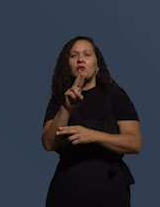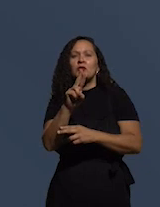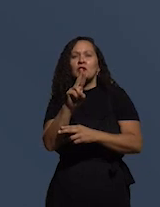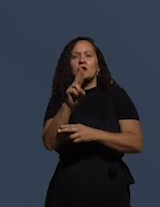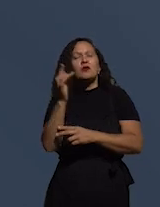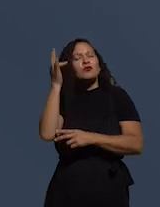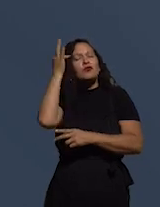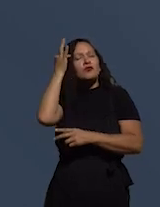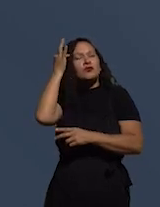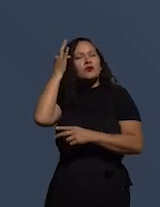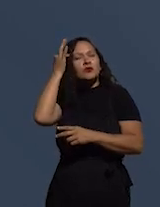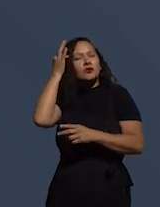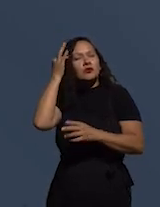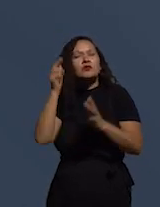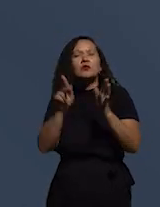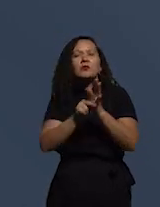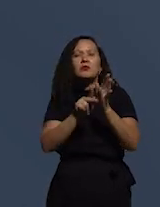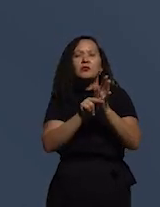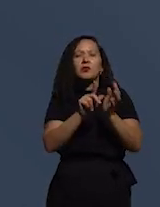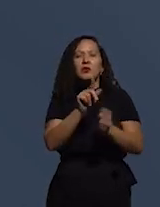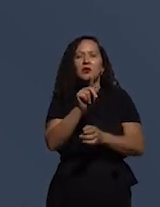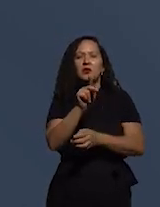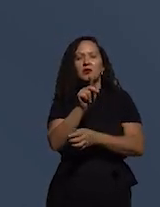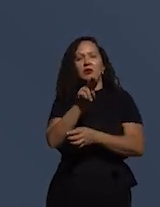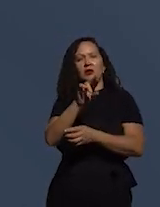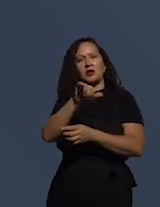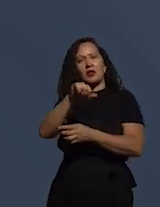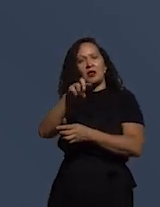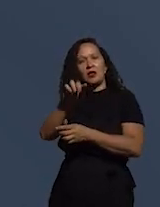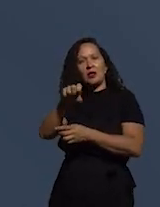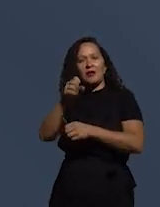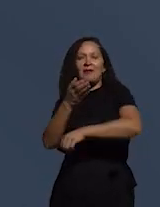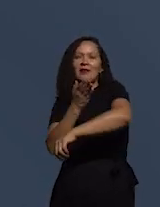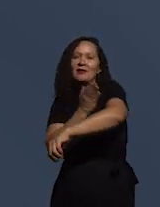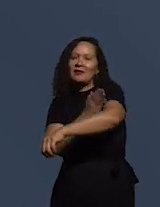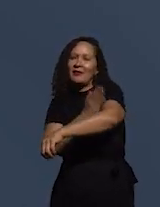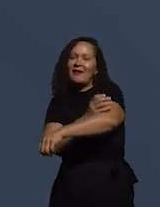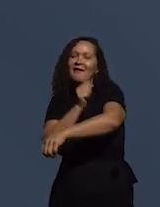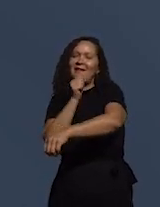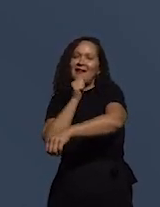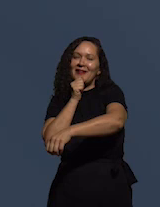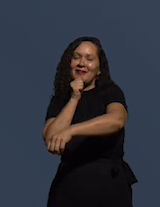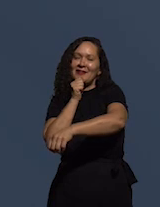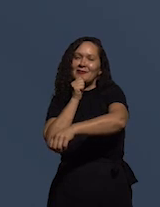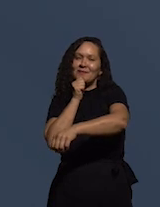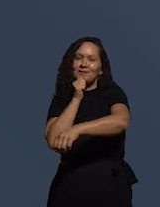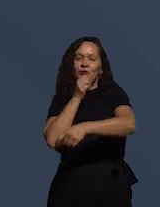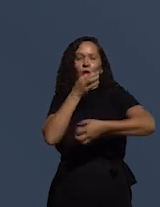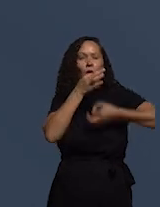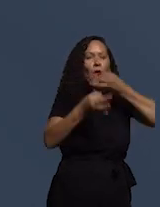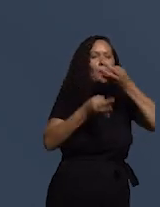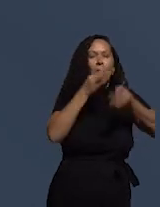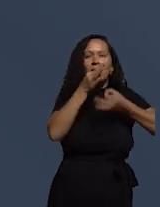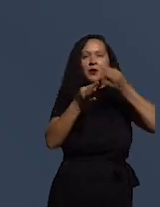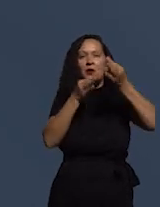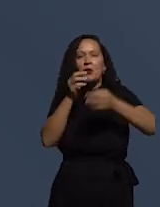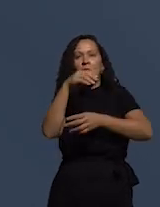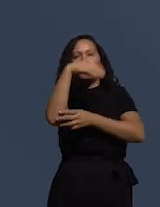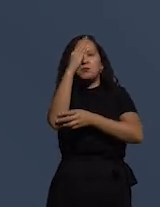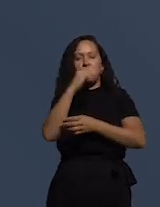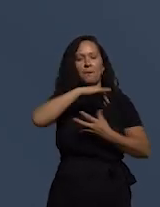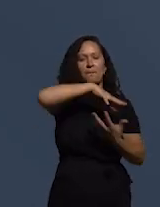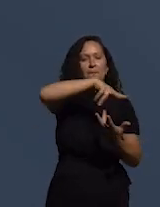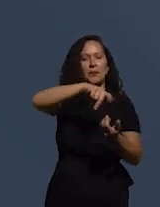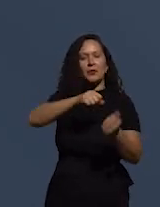filosófica de Guilherme de Ockham, ainda na Idade Média, em sua crítica aos chamados universais, e cujo